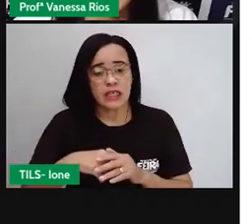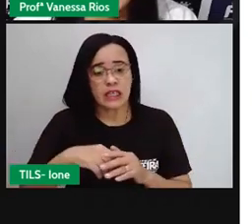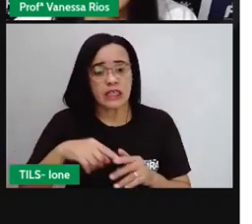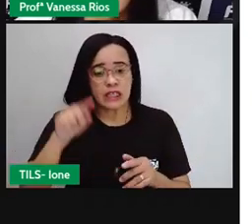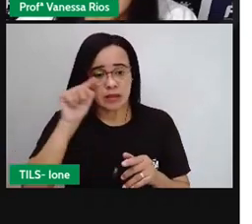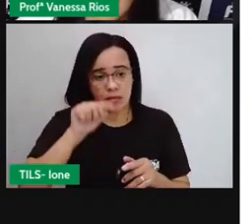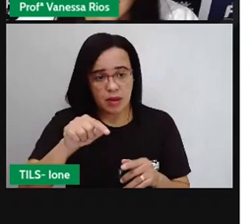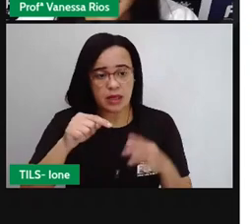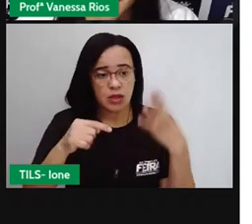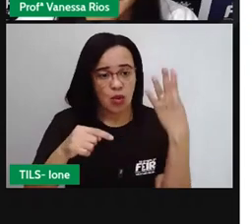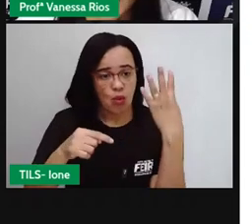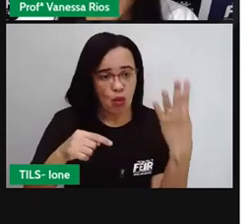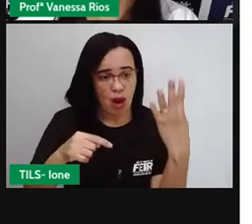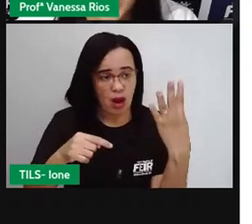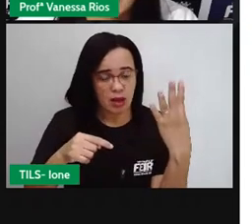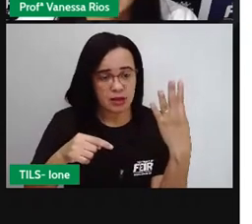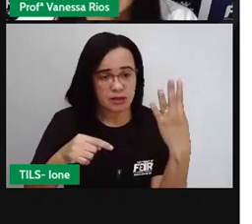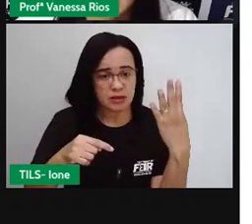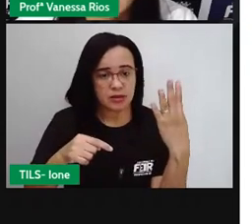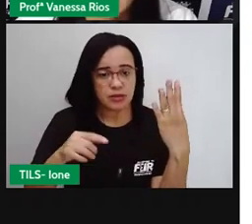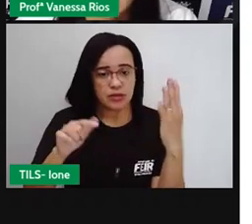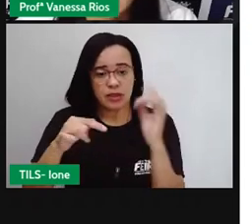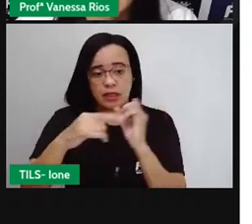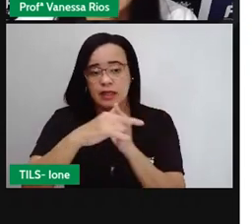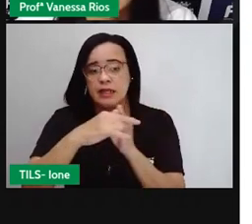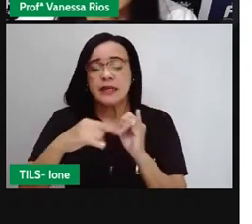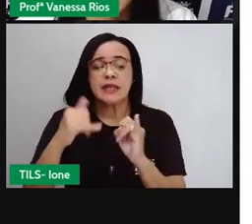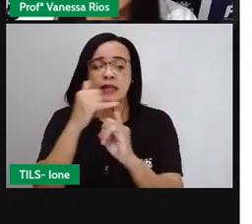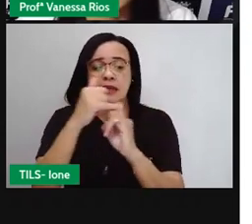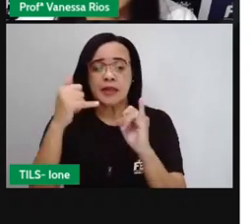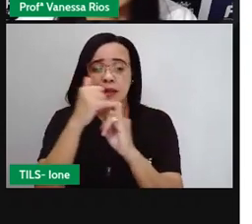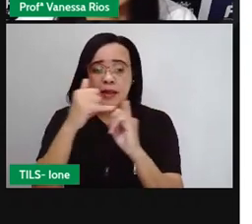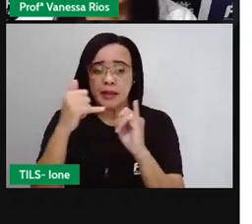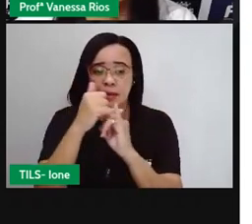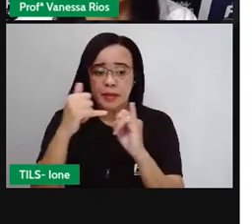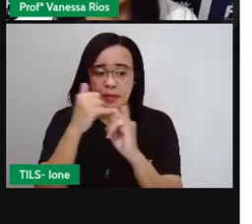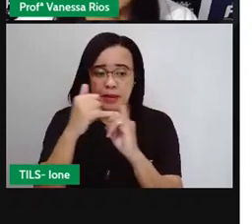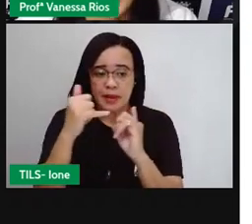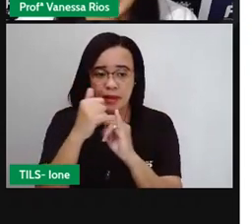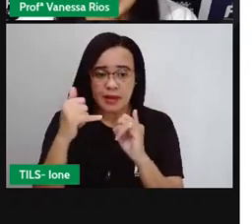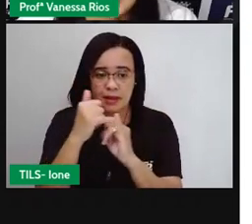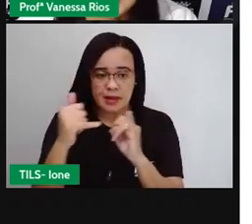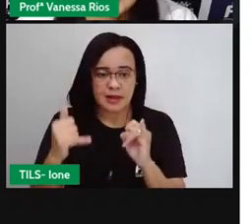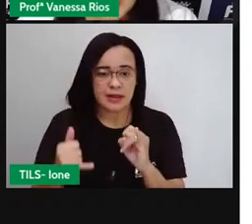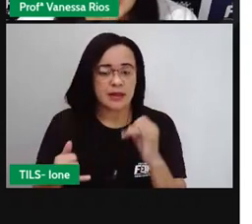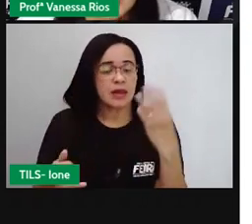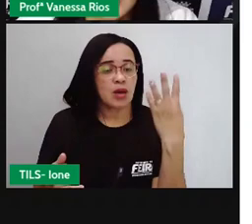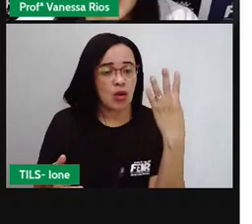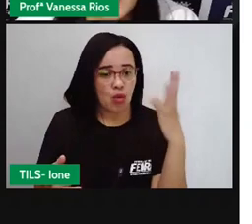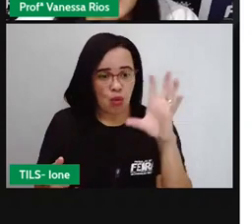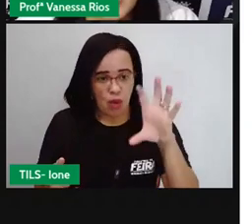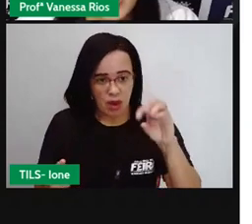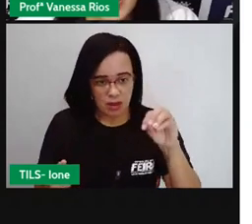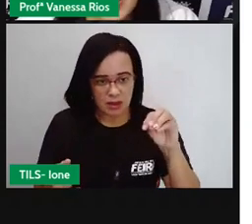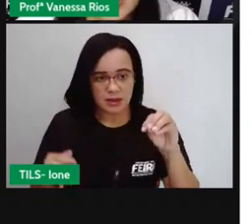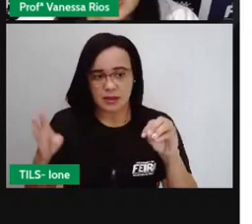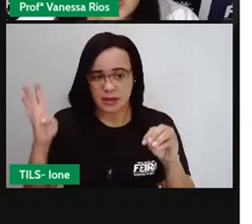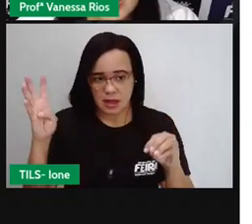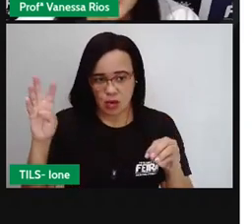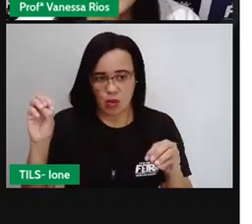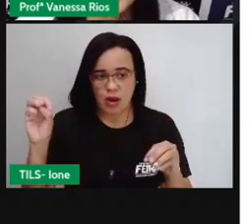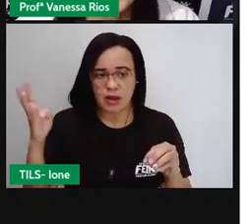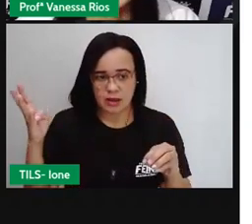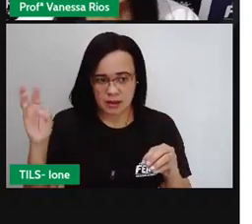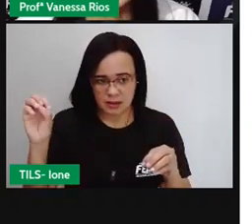e meia dezena quatro dezenas vale quanto? Quarenta mais